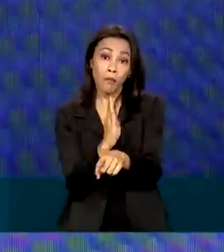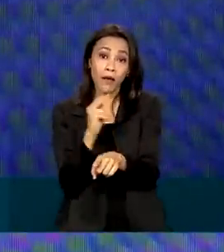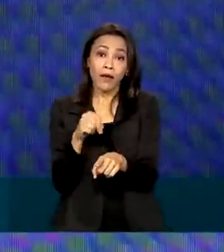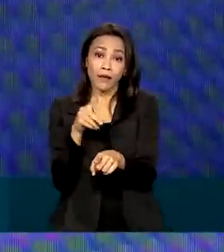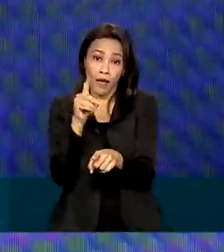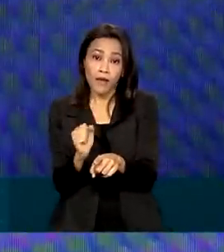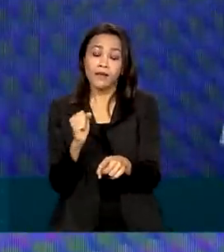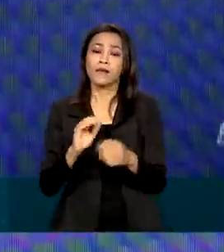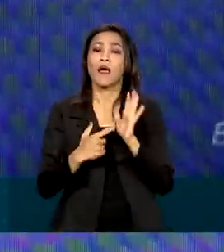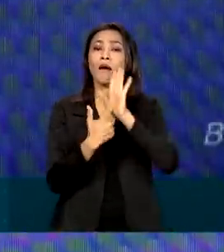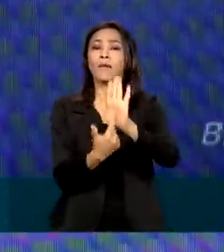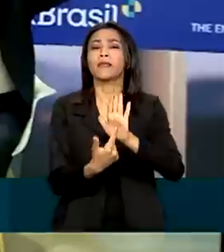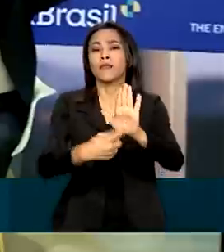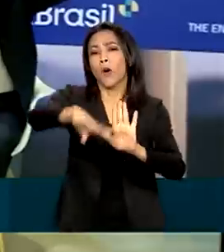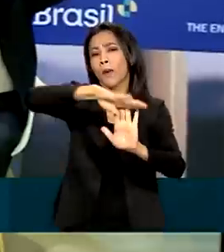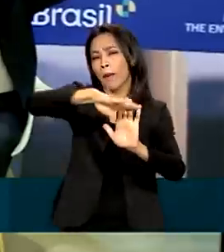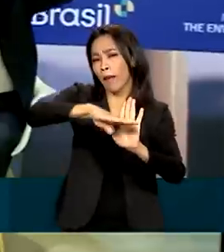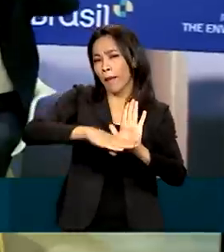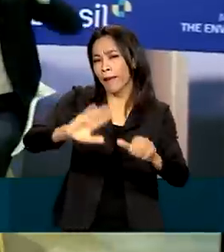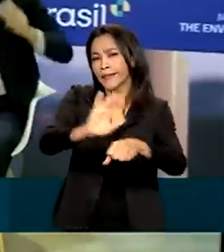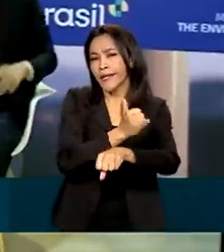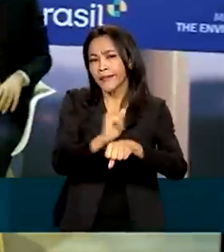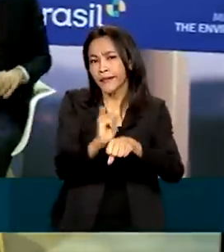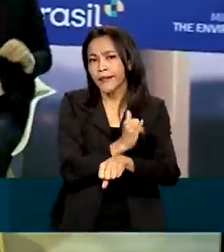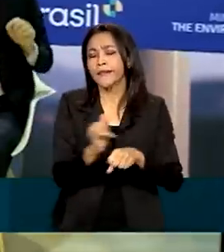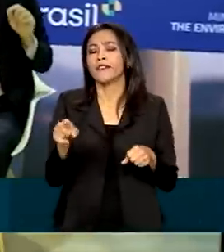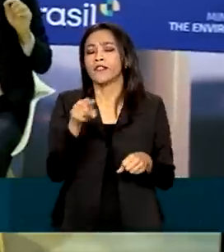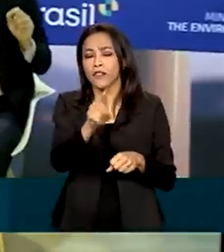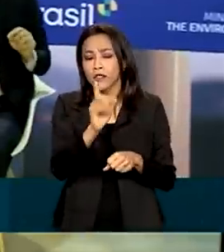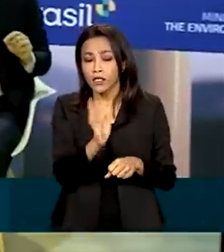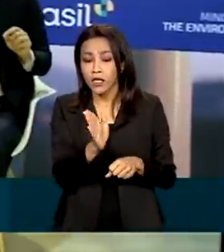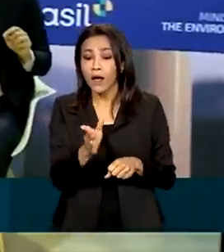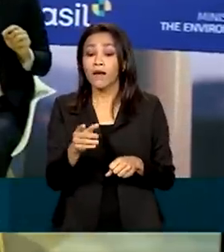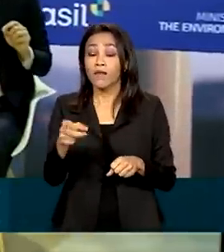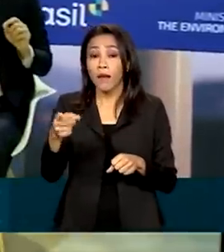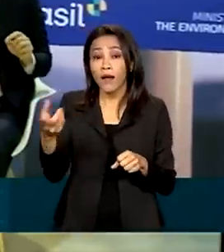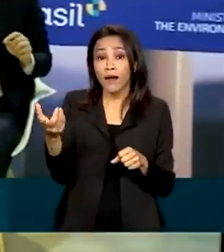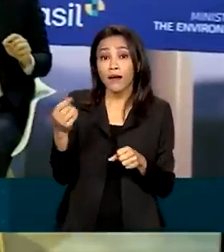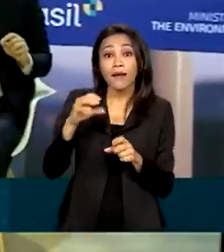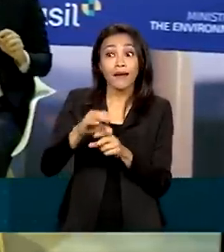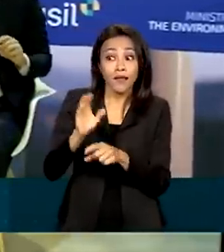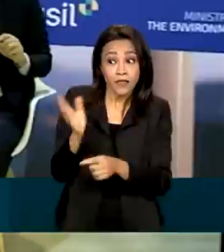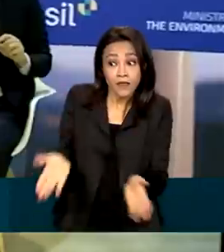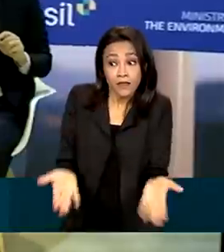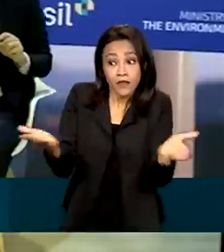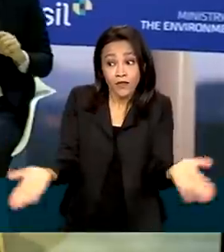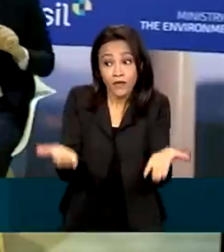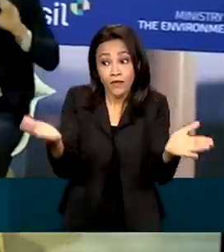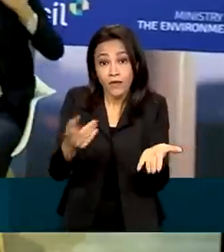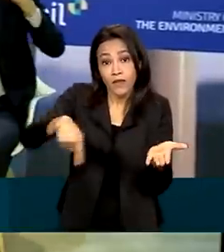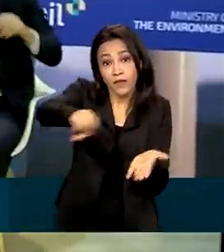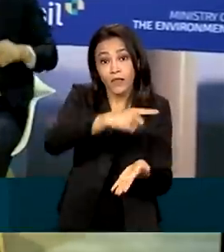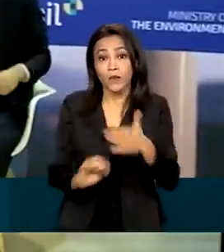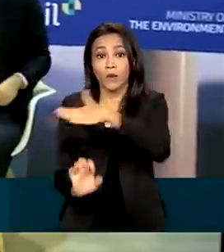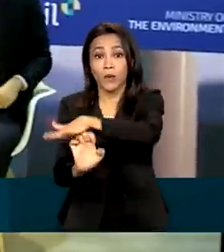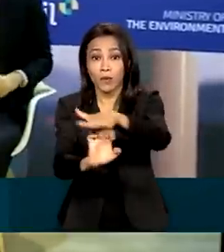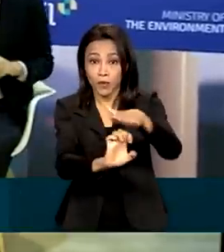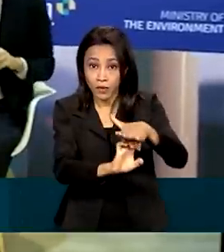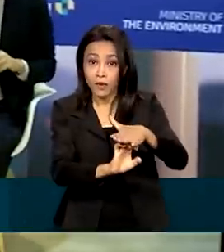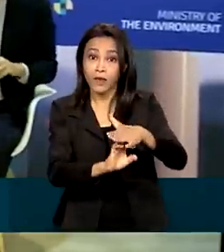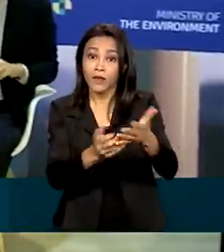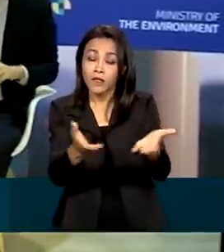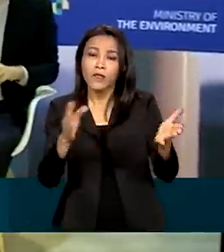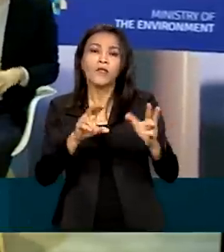foram feitas chamadas públicas para aquisição de crédito de carbono, incentivando o mercado. E também tem